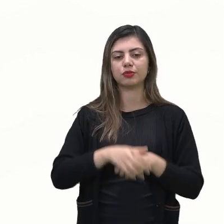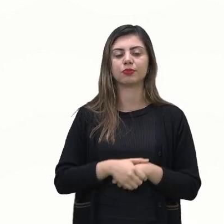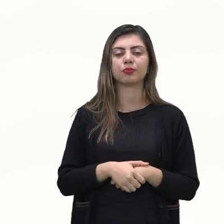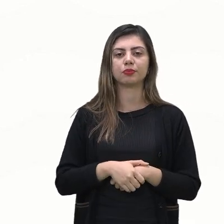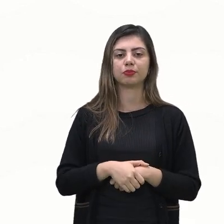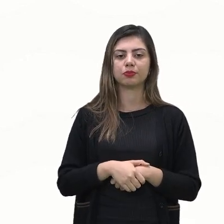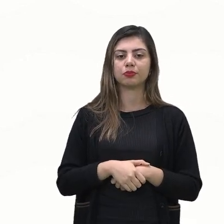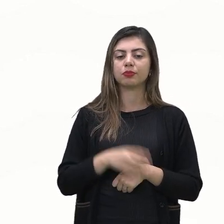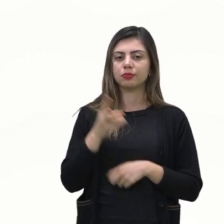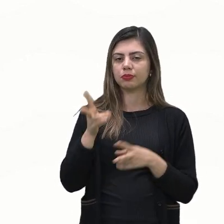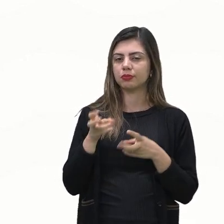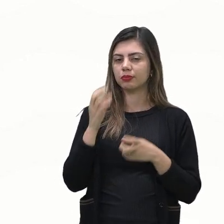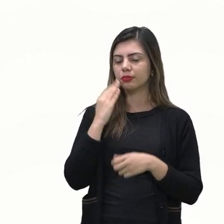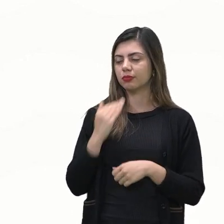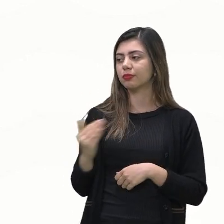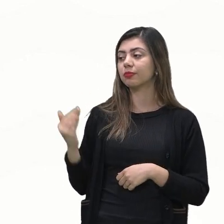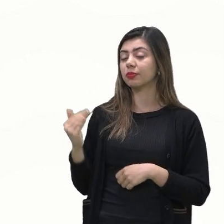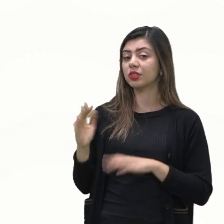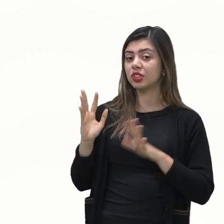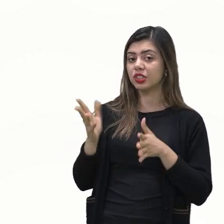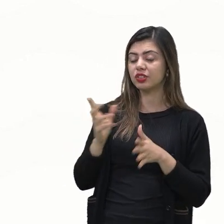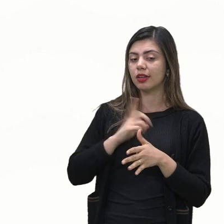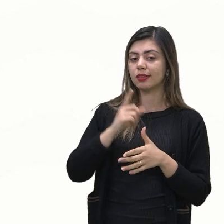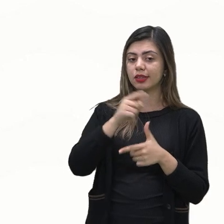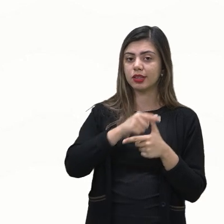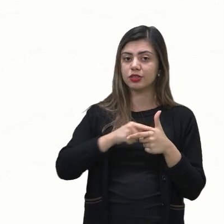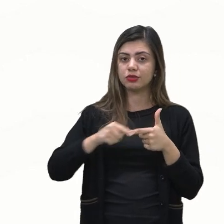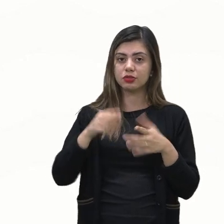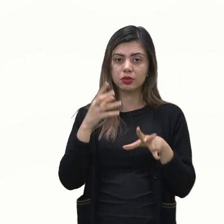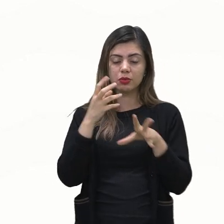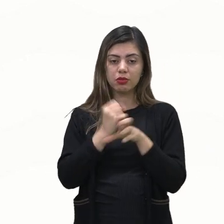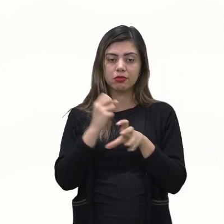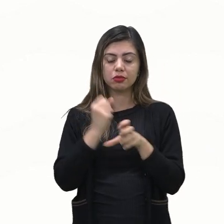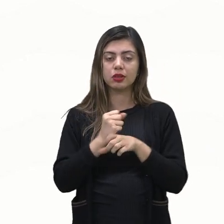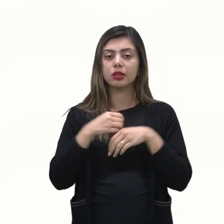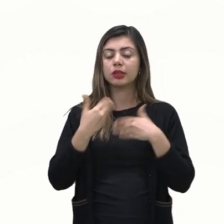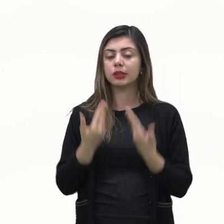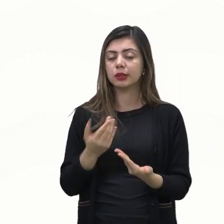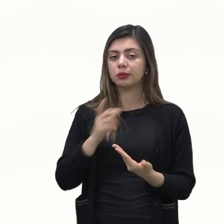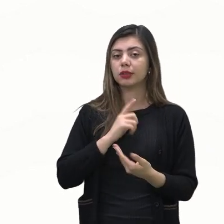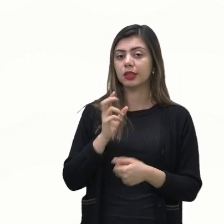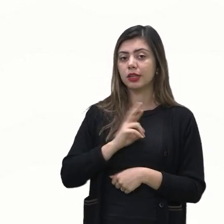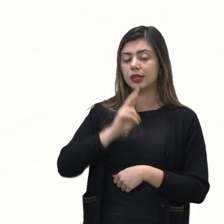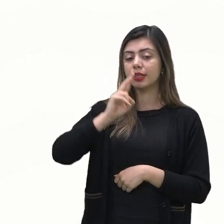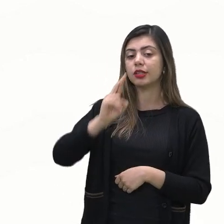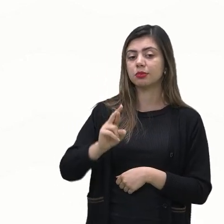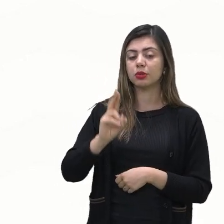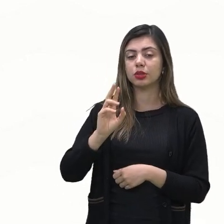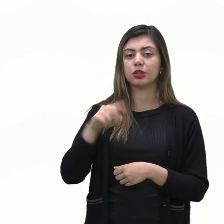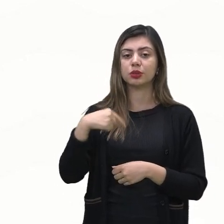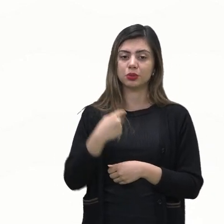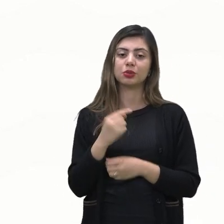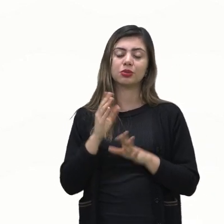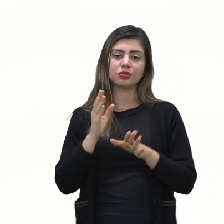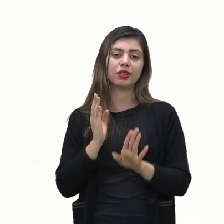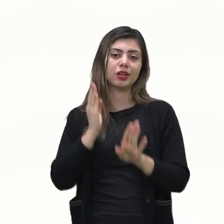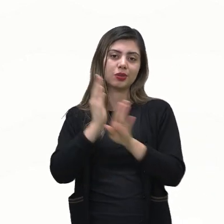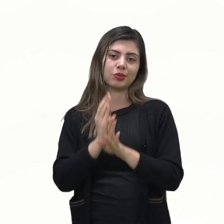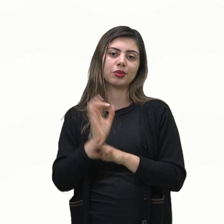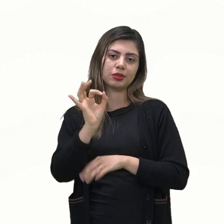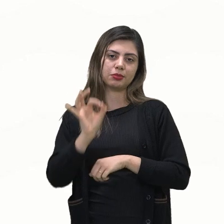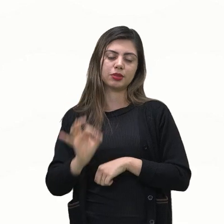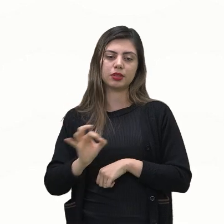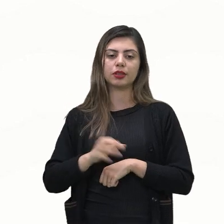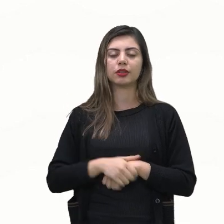quando você resolver essa divisão pessoal o resultado que você encontrar já será em forma de